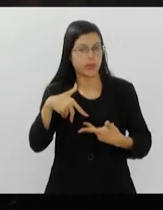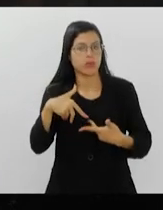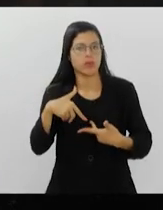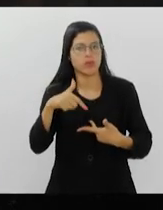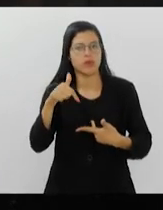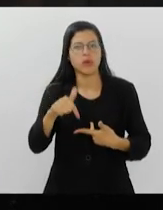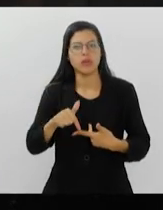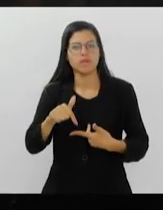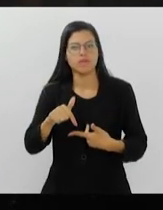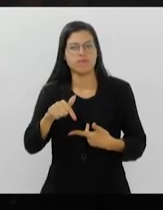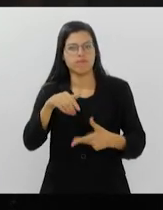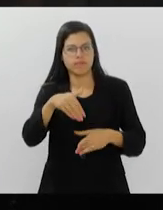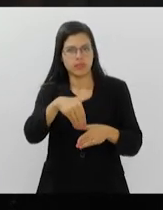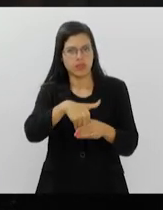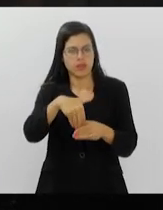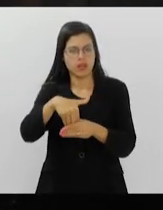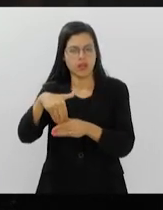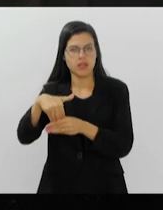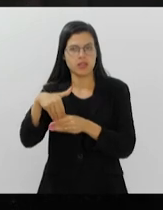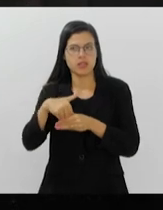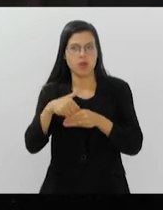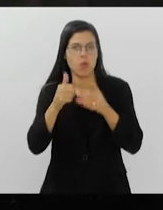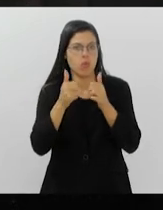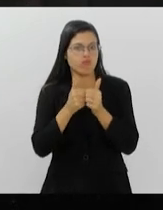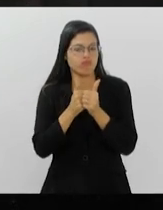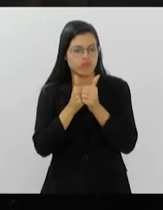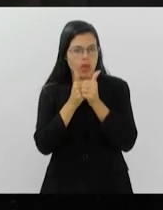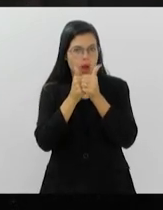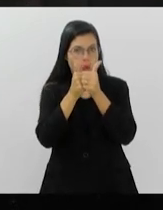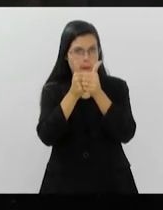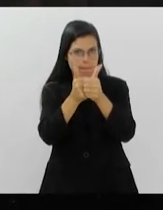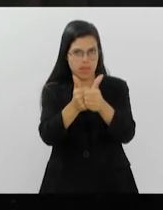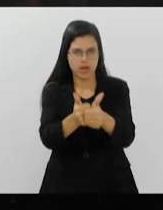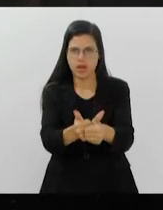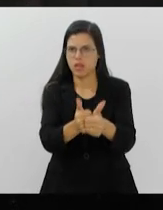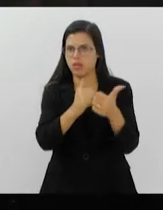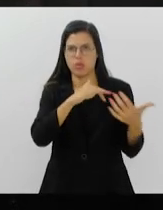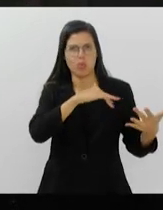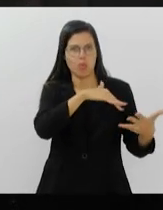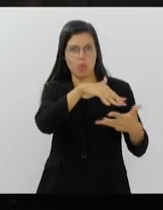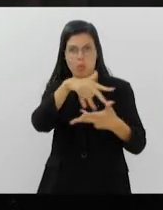eleições foram acompanhadas pelo mundo inteiro.